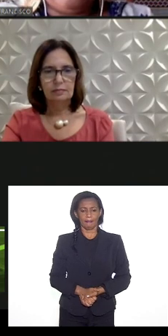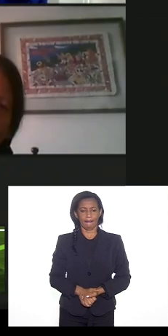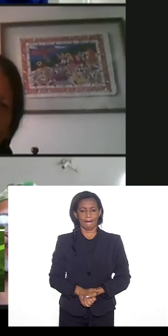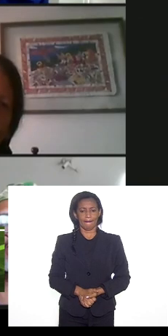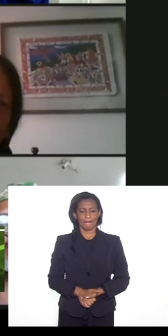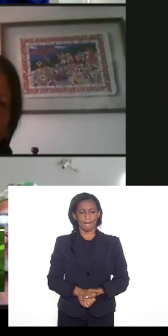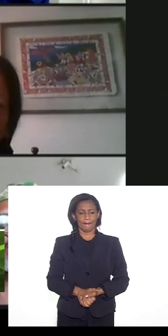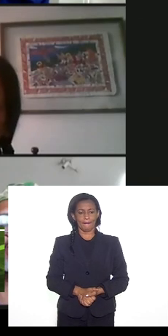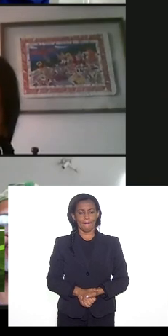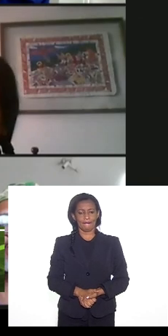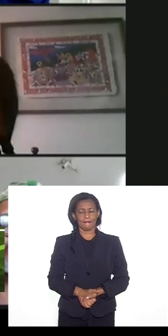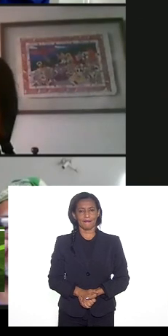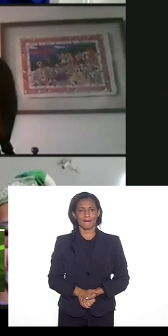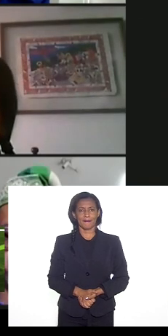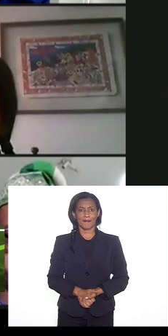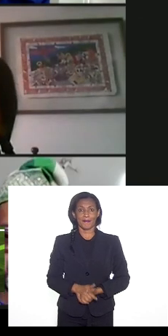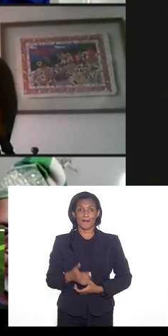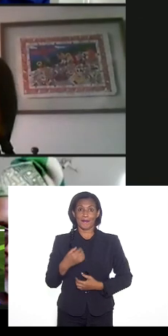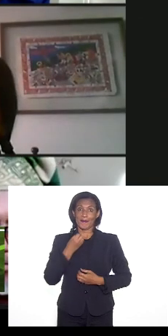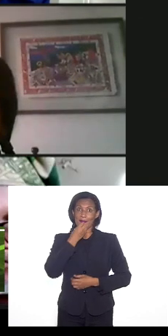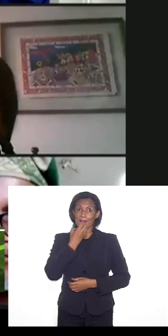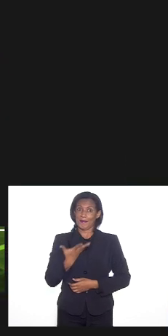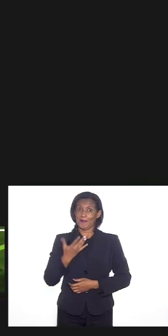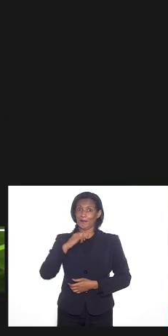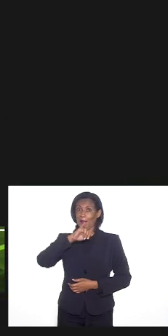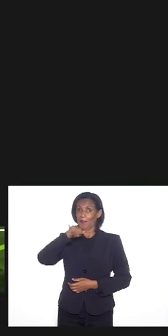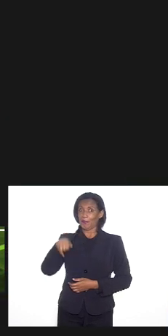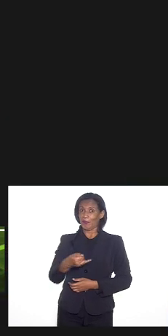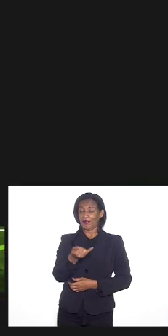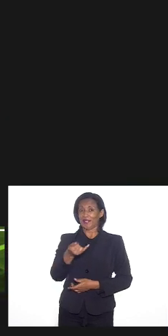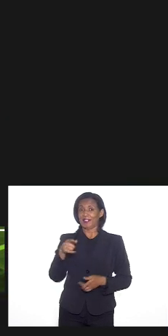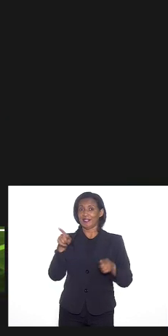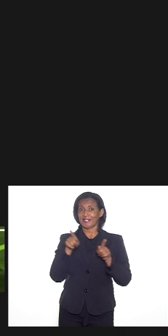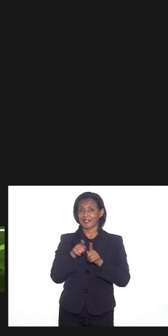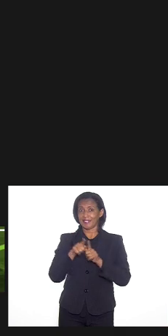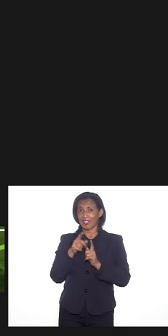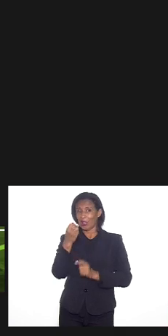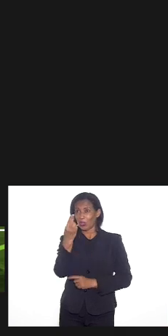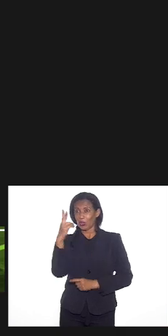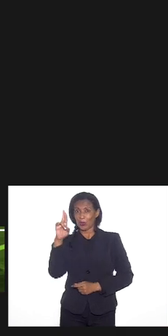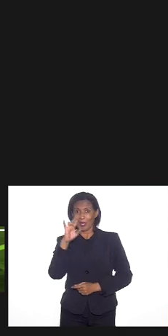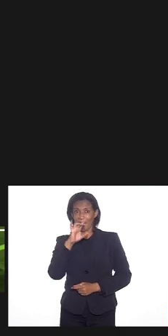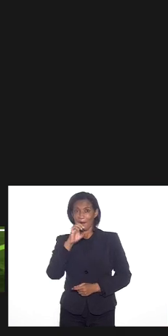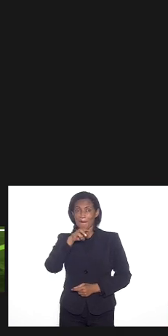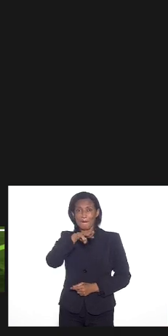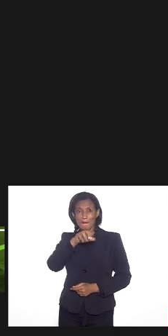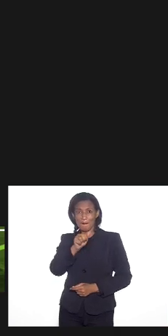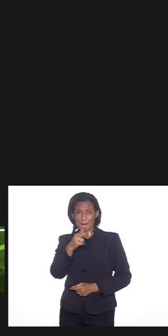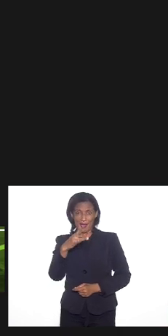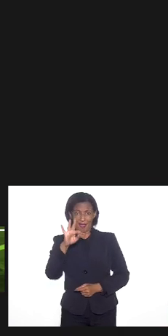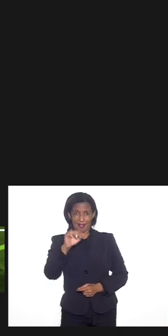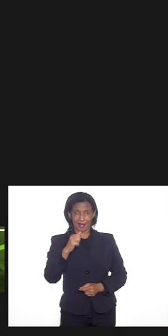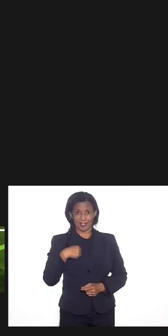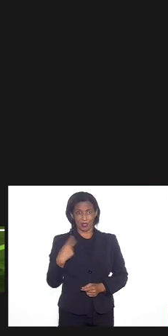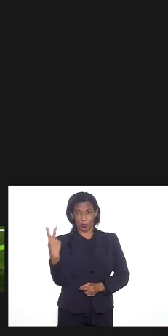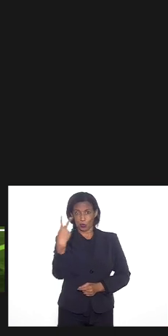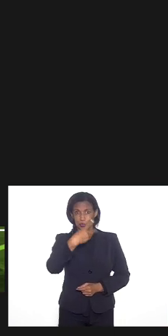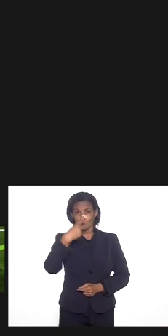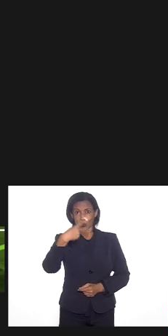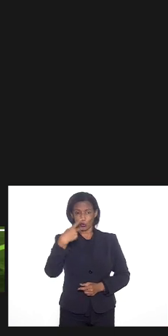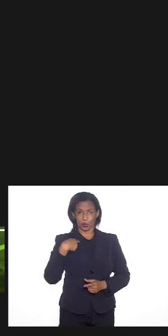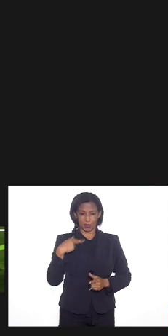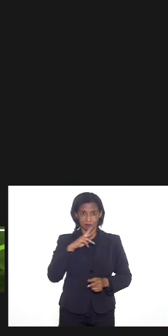bom eu posso aproveitar até pra responder também a pergunta da doutora Marta certo então vou abordar as duas